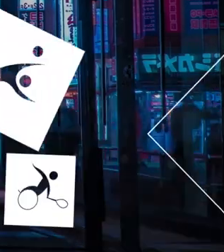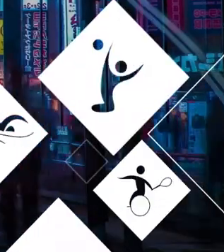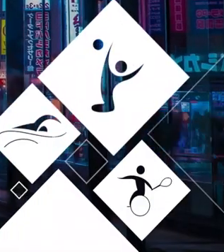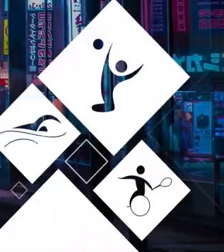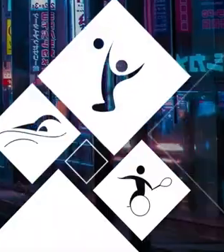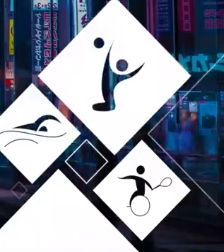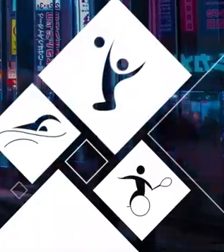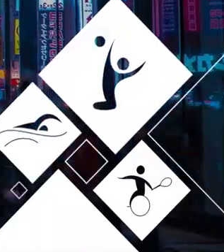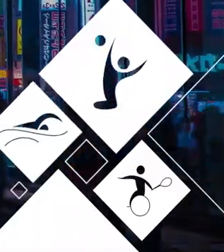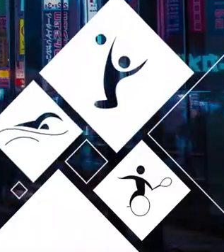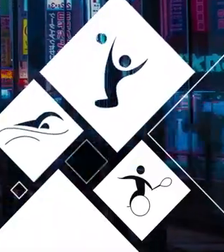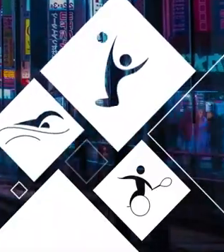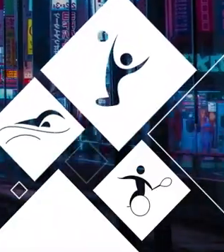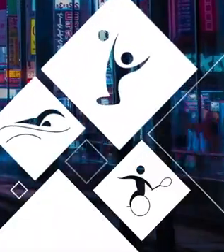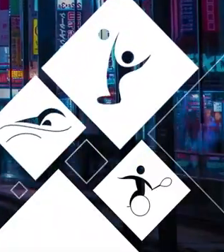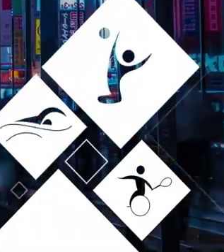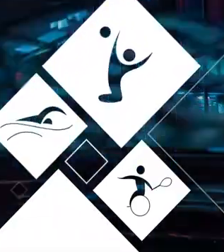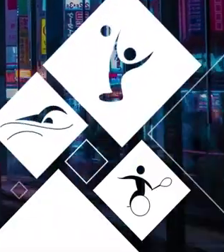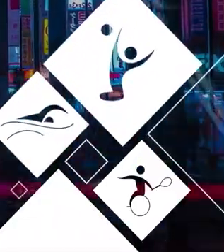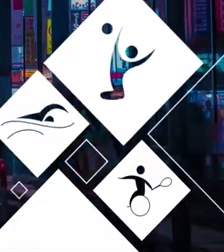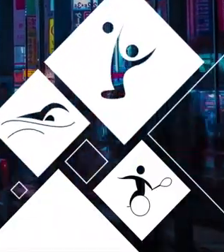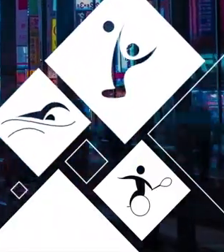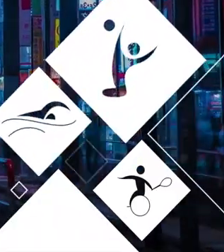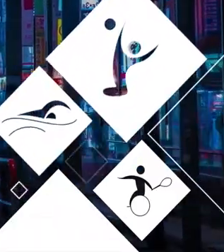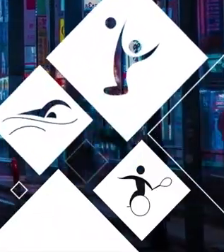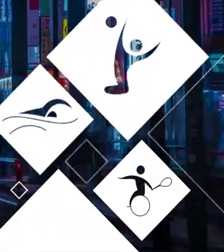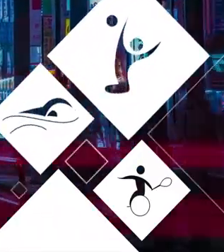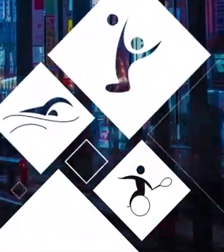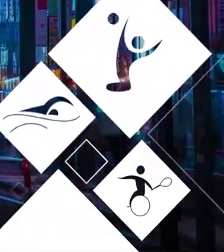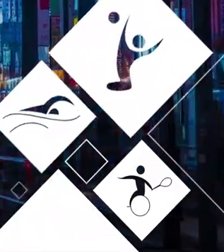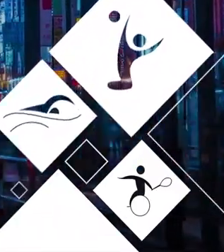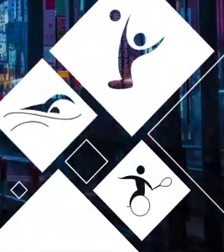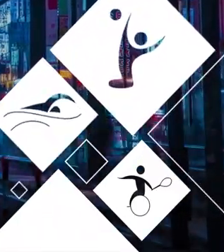Coelho